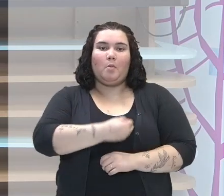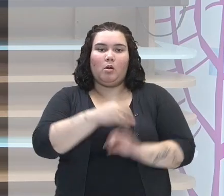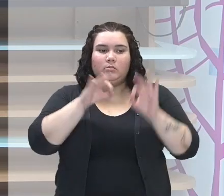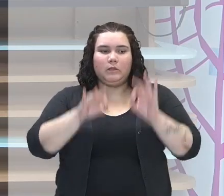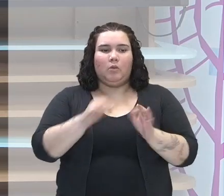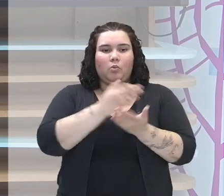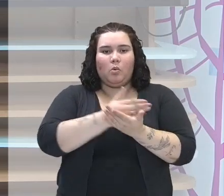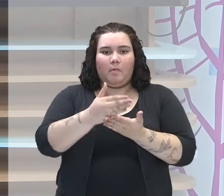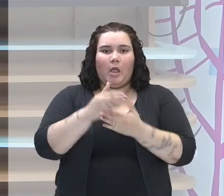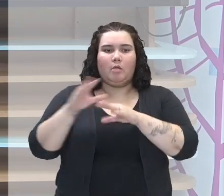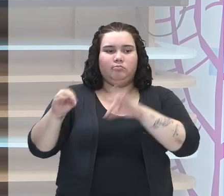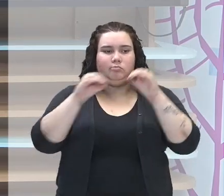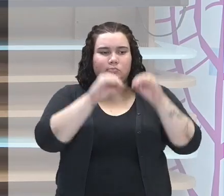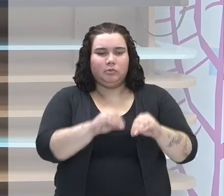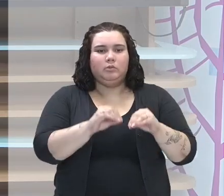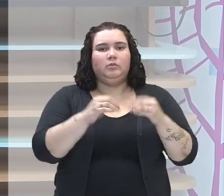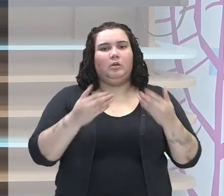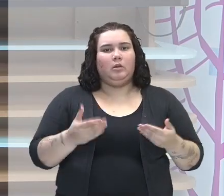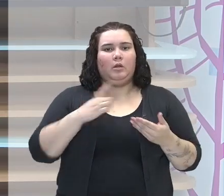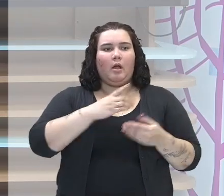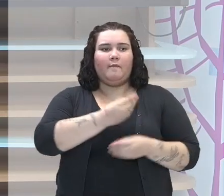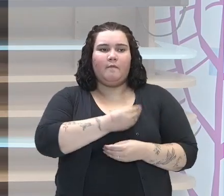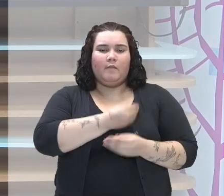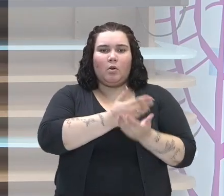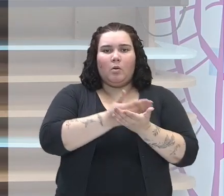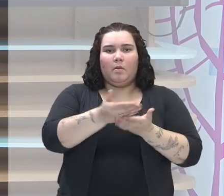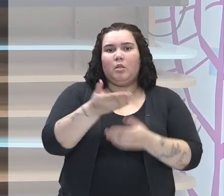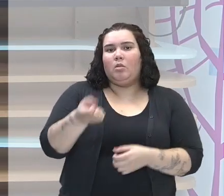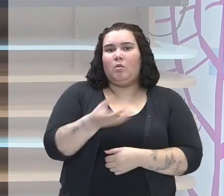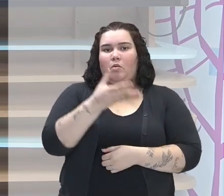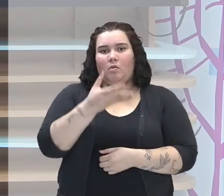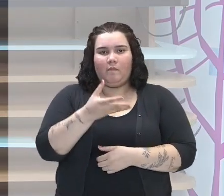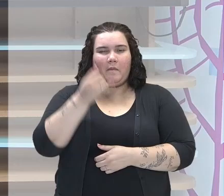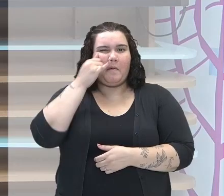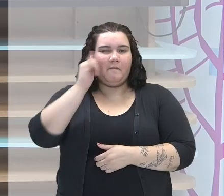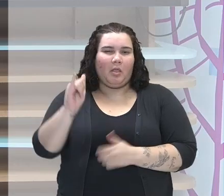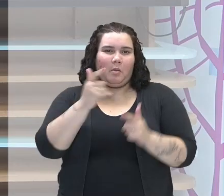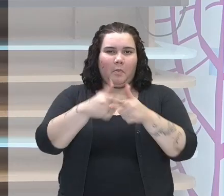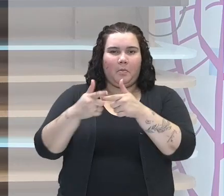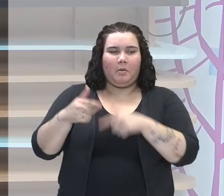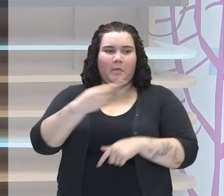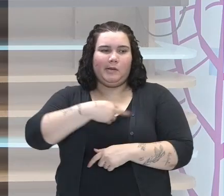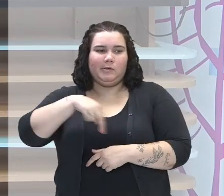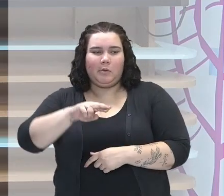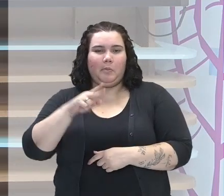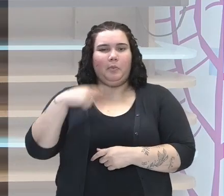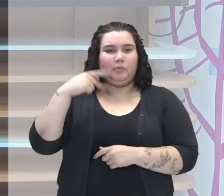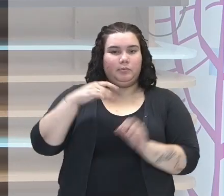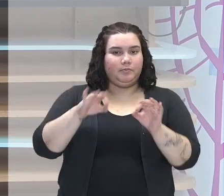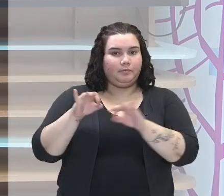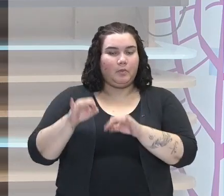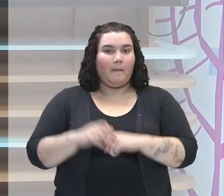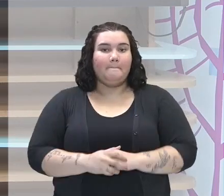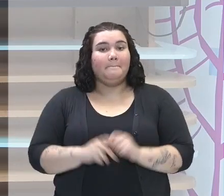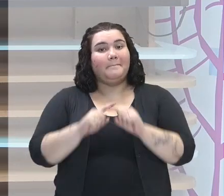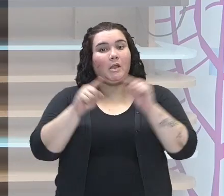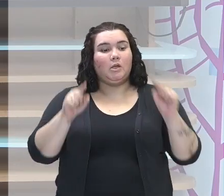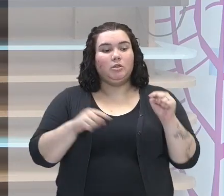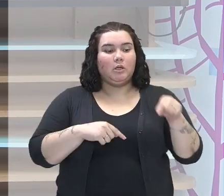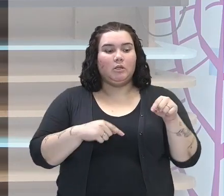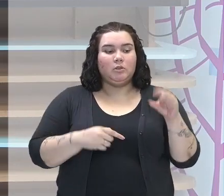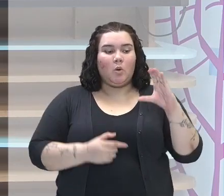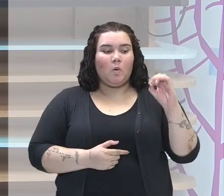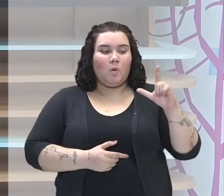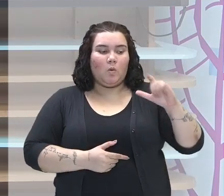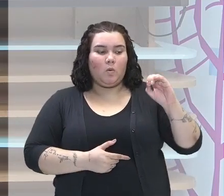fugindo ali de perseguições políticas e religiosas, certo? Na colônia de exploração, não. A intensidade de exploração, ela é